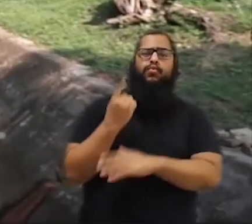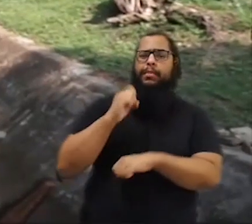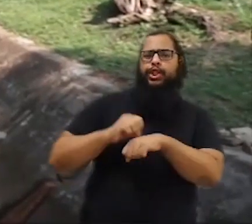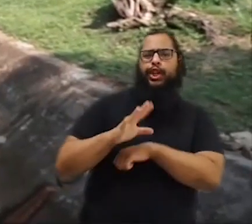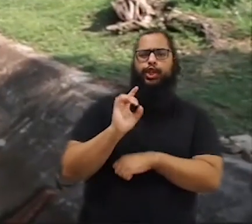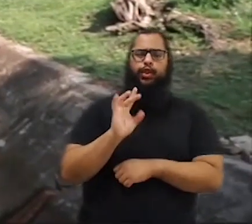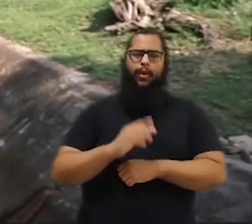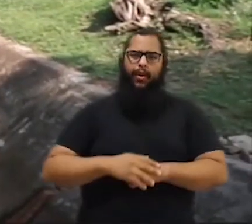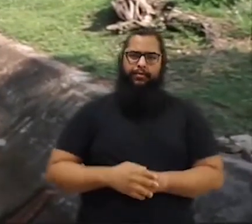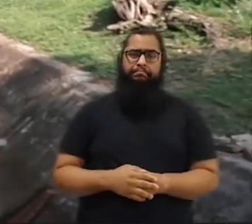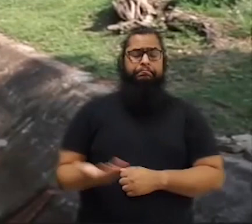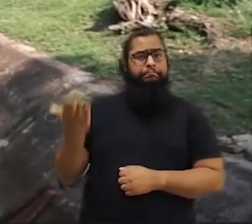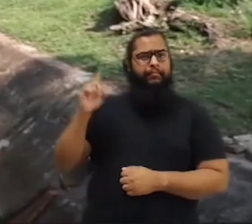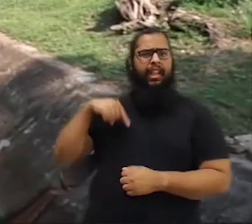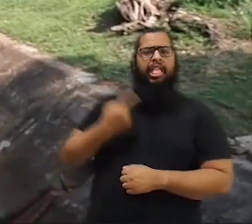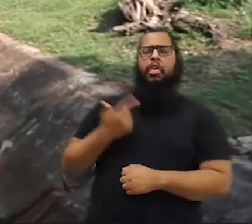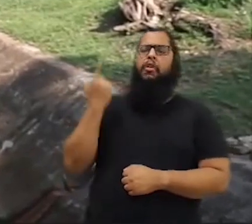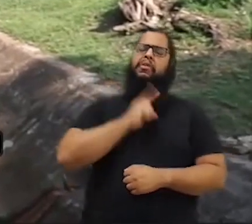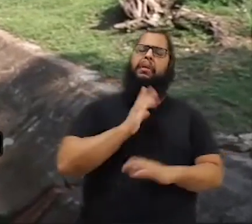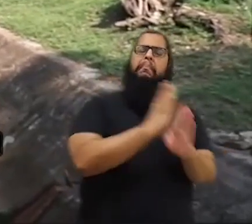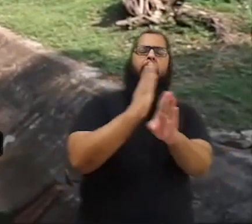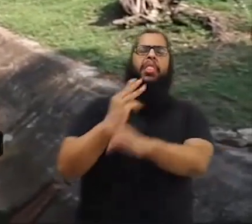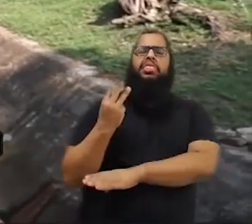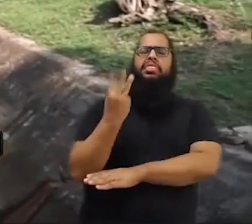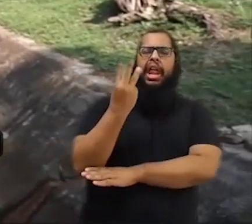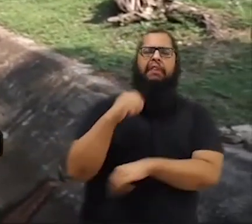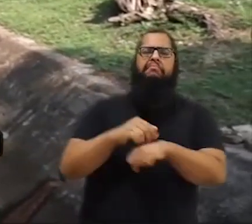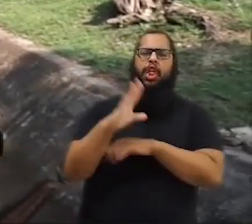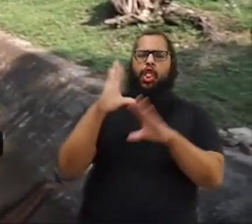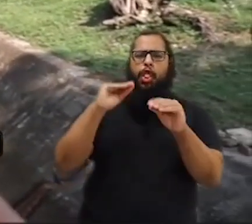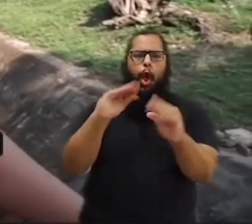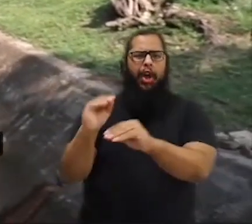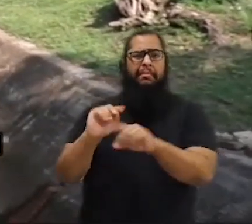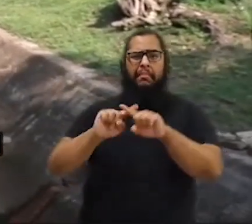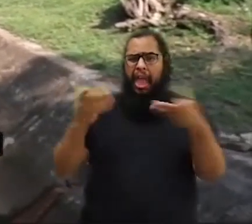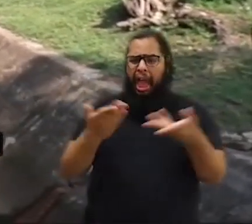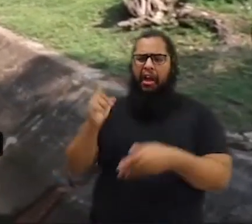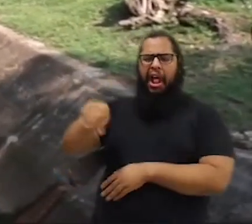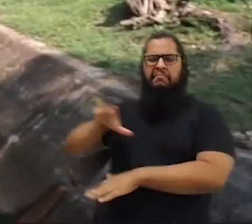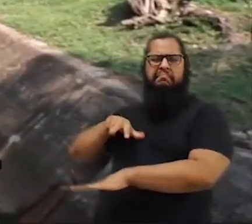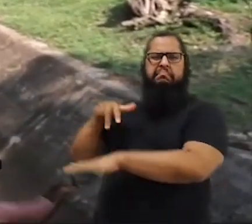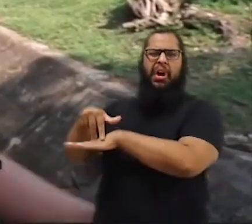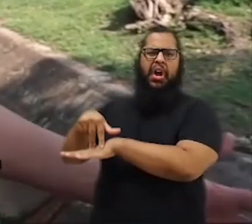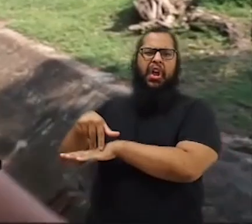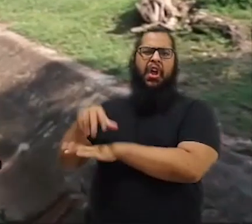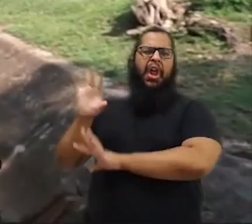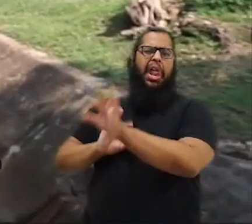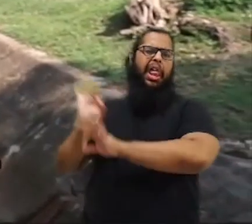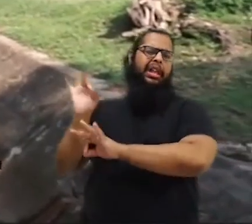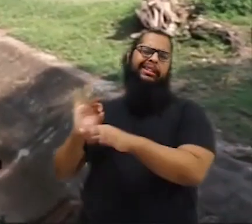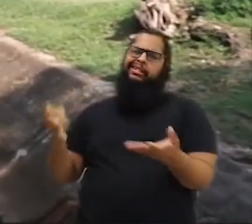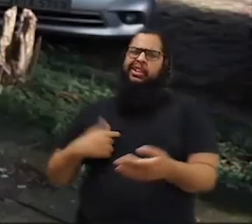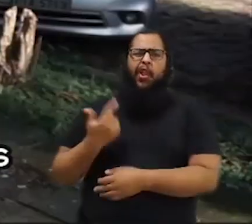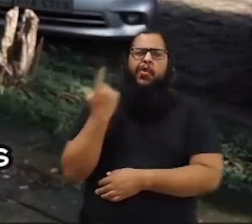Antigamente, eu matava 3 pistas em uma noite. Agora, em uma noite, a gente não sai nem da pista inicial. Nem os mercenários